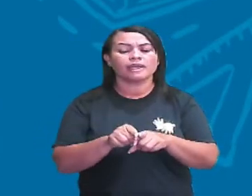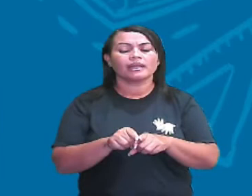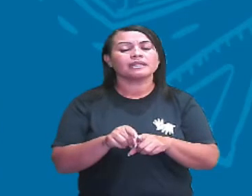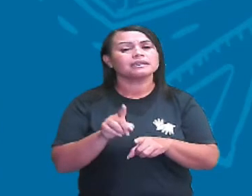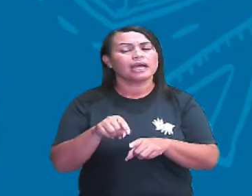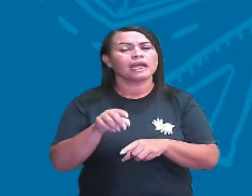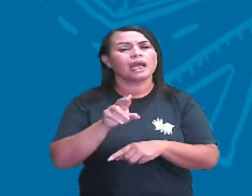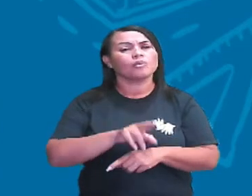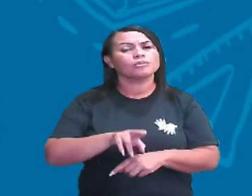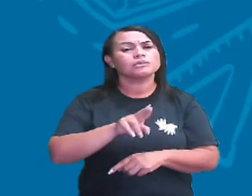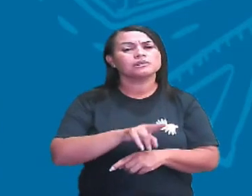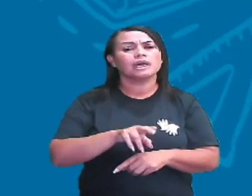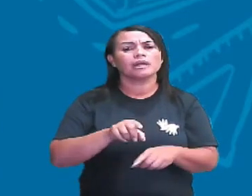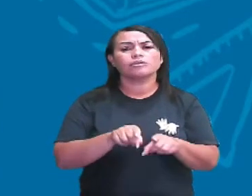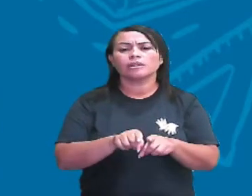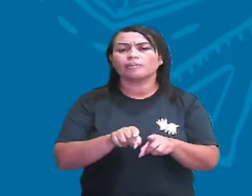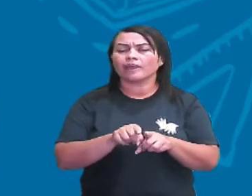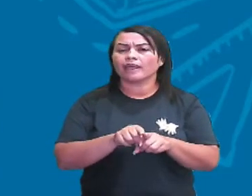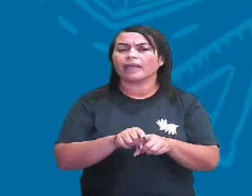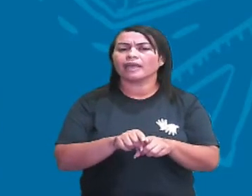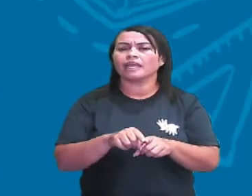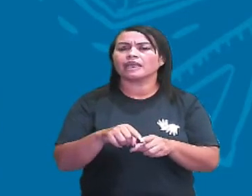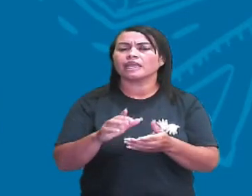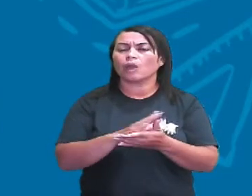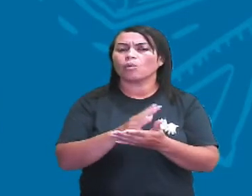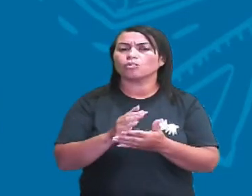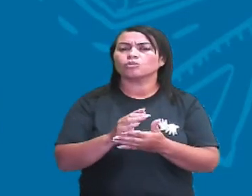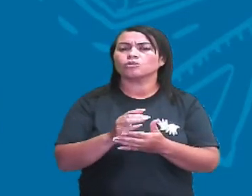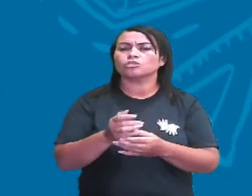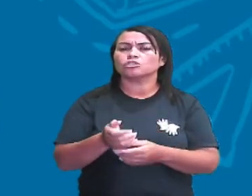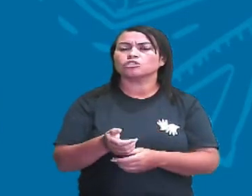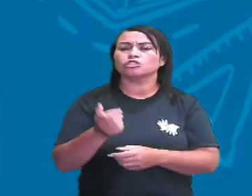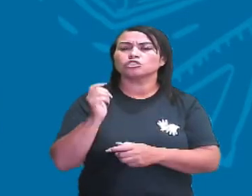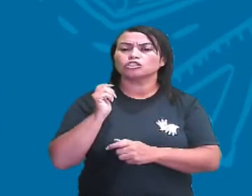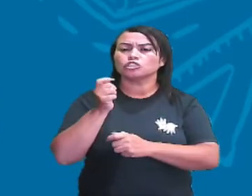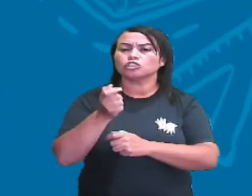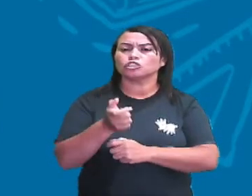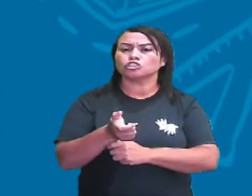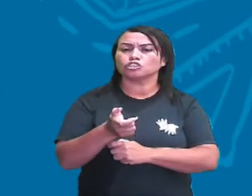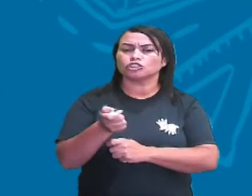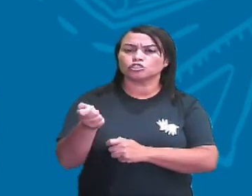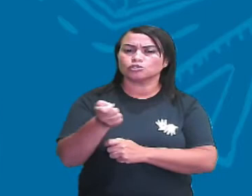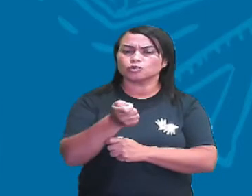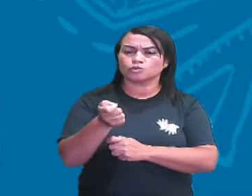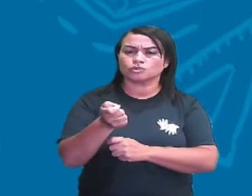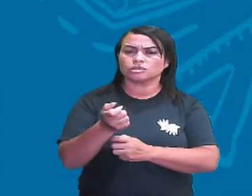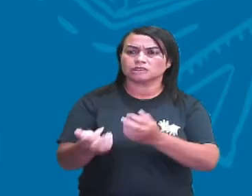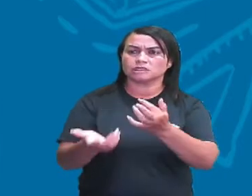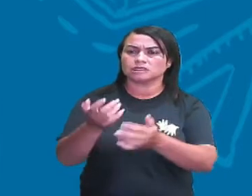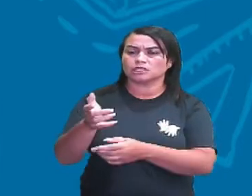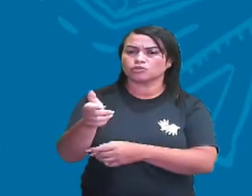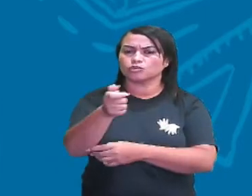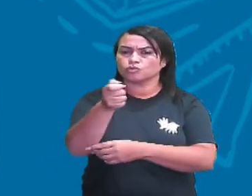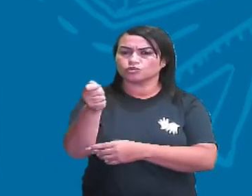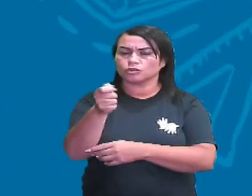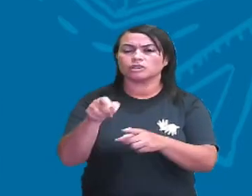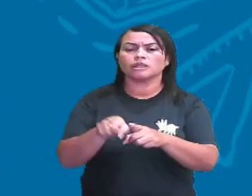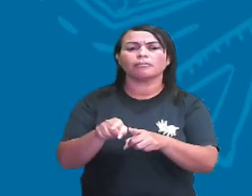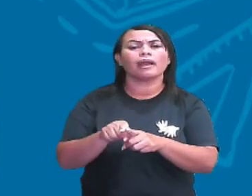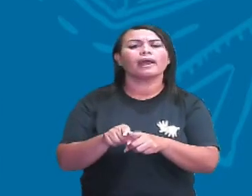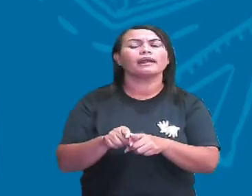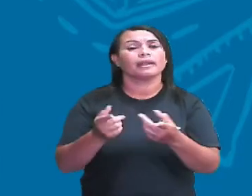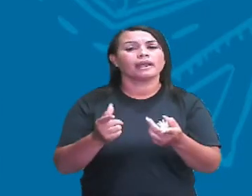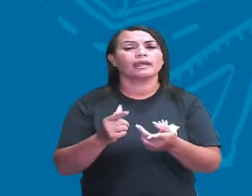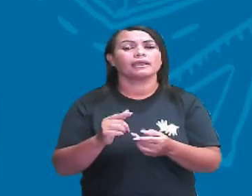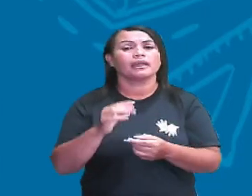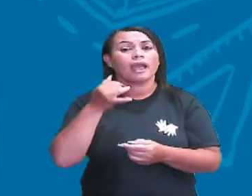é utilizado também nos extintores de incêndio. De acordo com o material que existe ali para que possa ocorrer